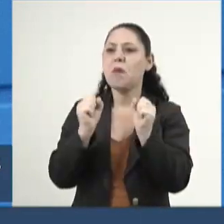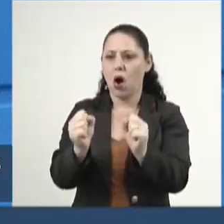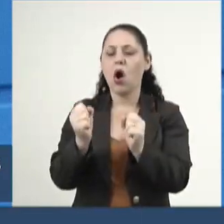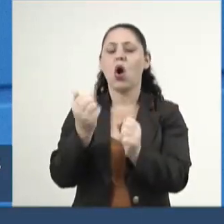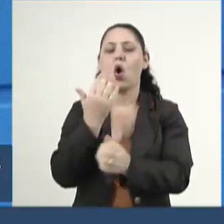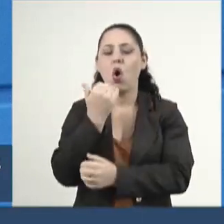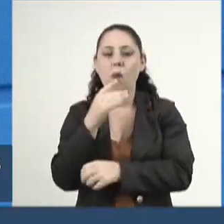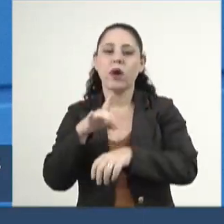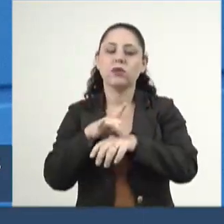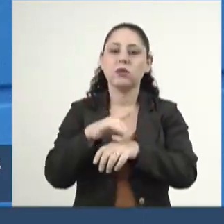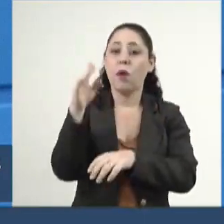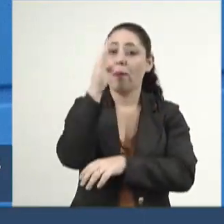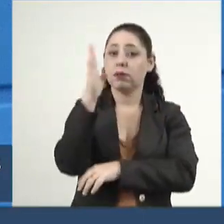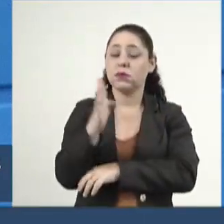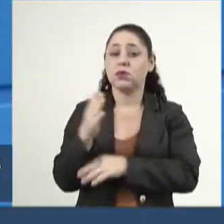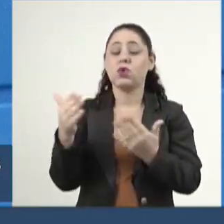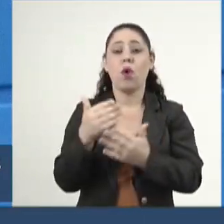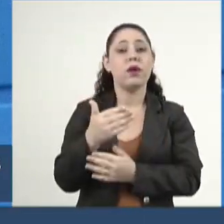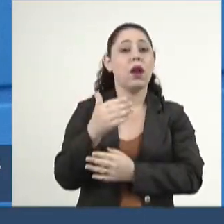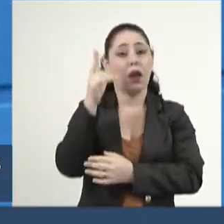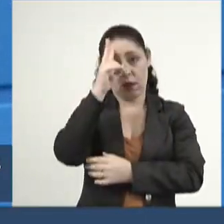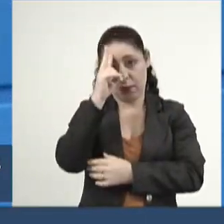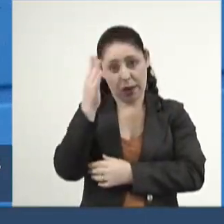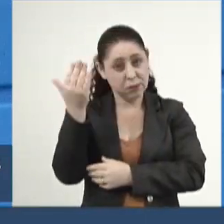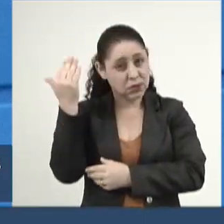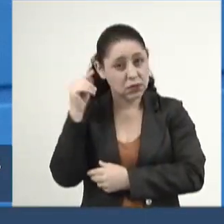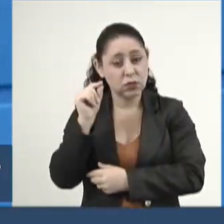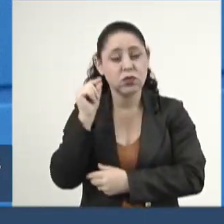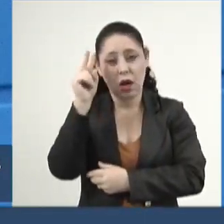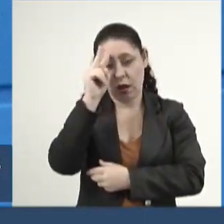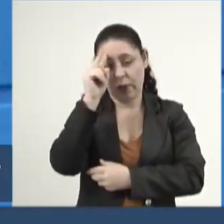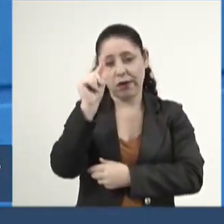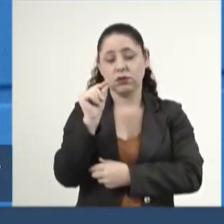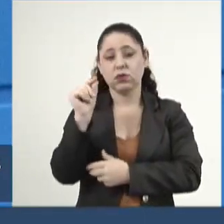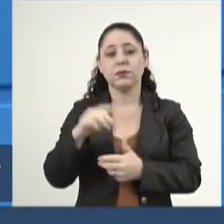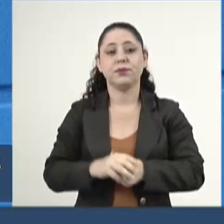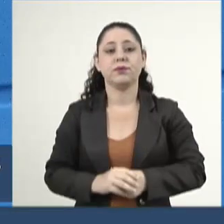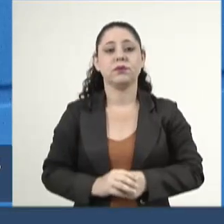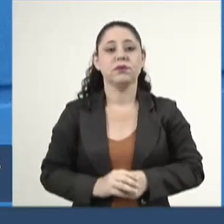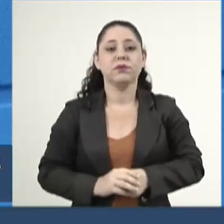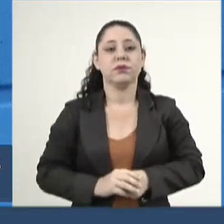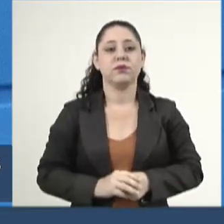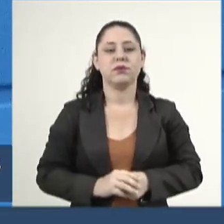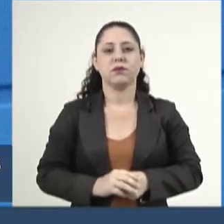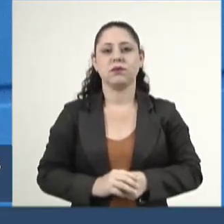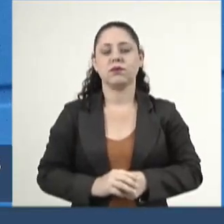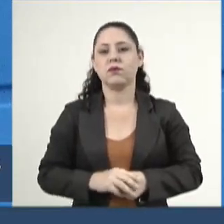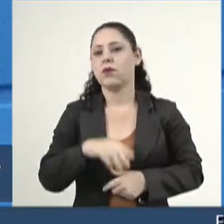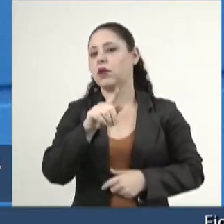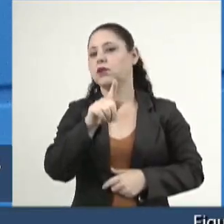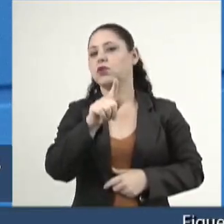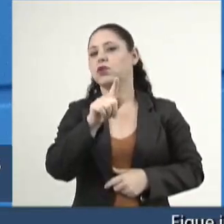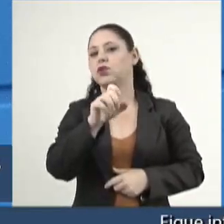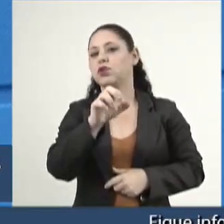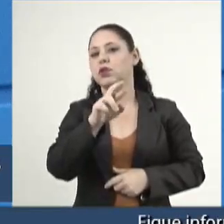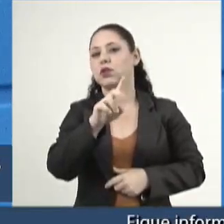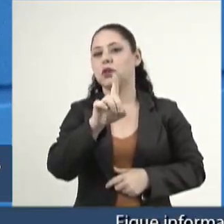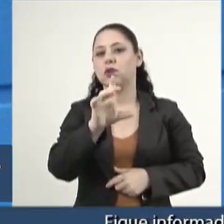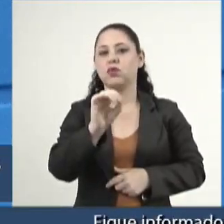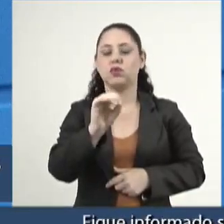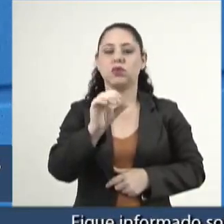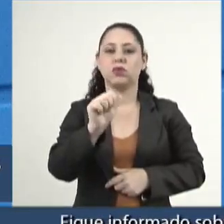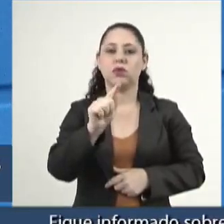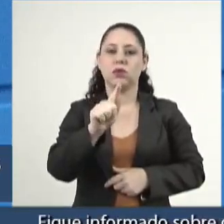E é esse Brasil, que agora pouco lembrei, lembrando da história do Geraldo Garcia, que morreu